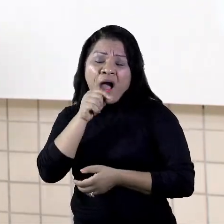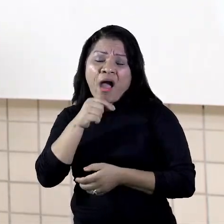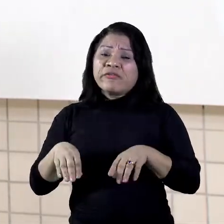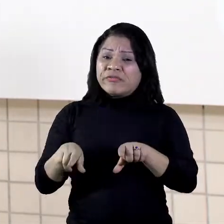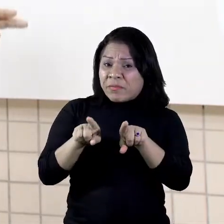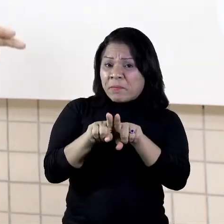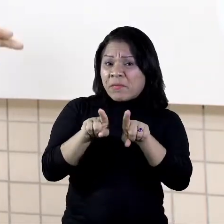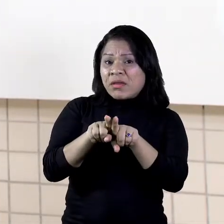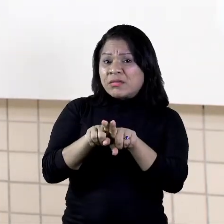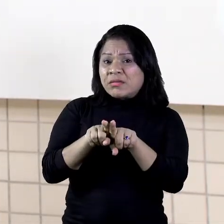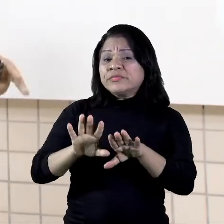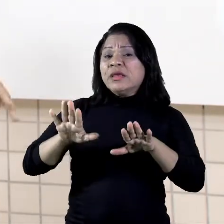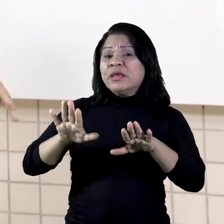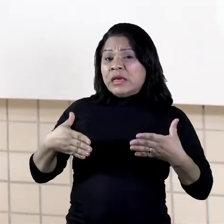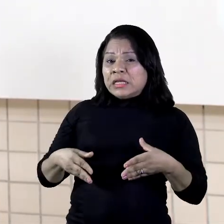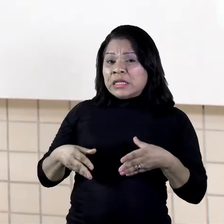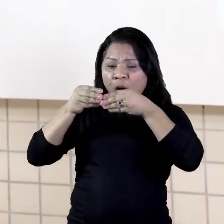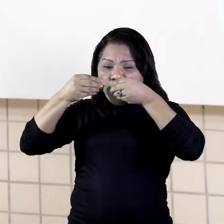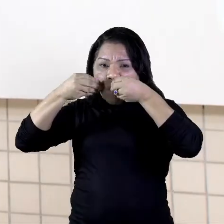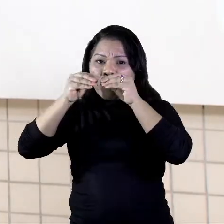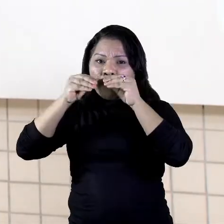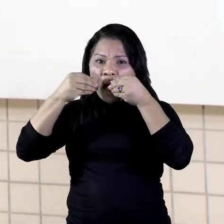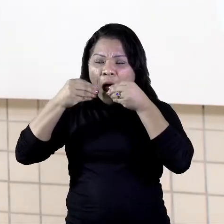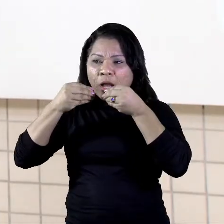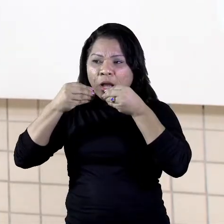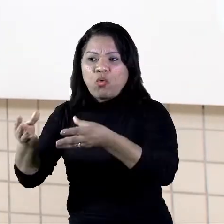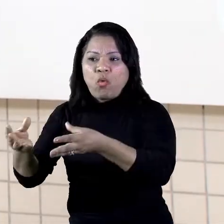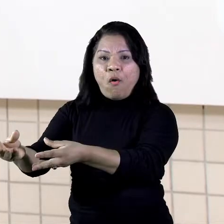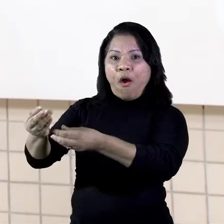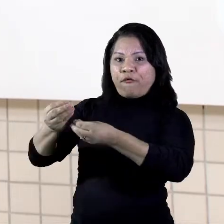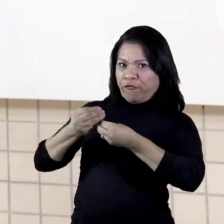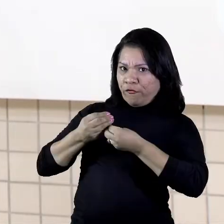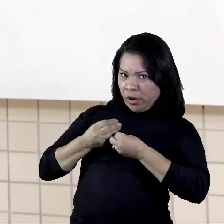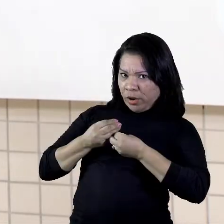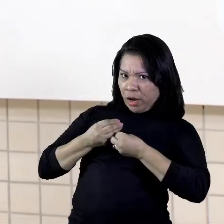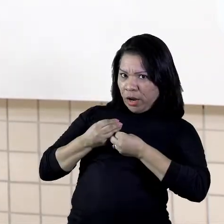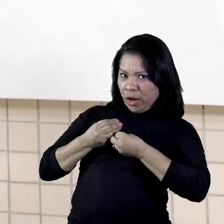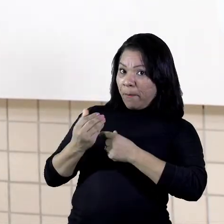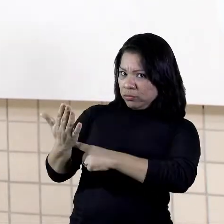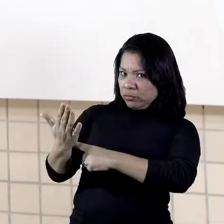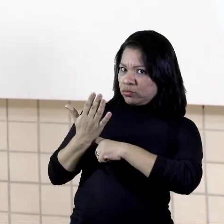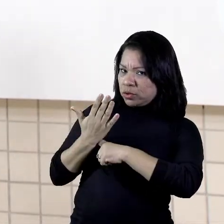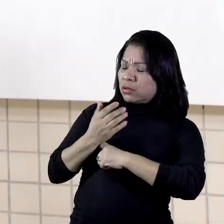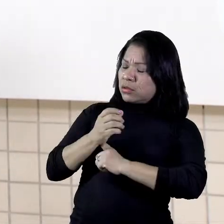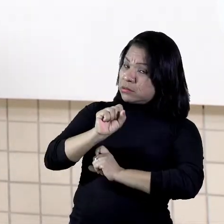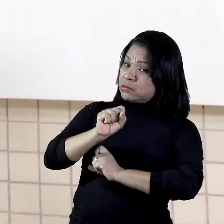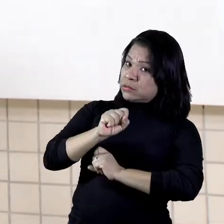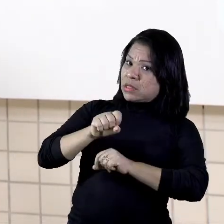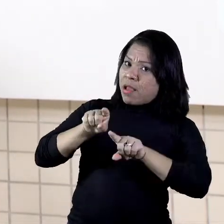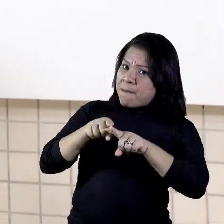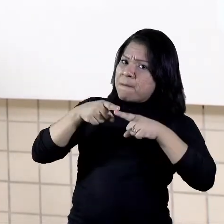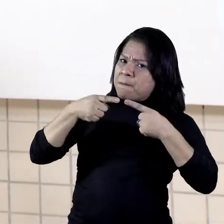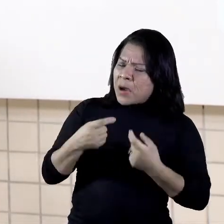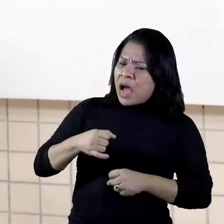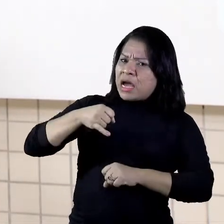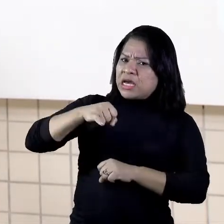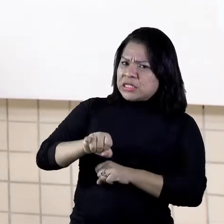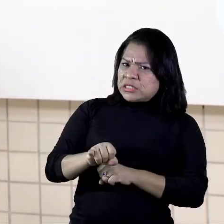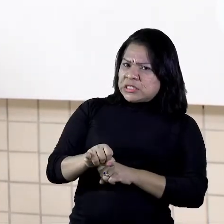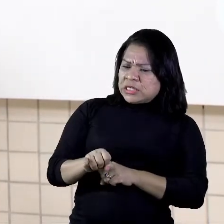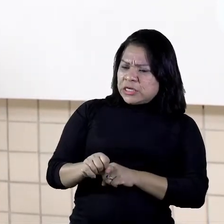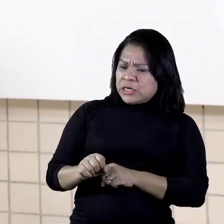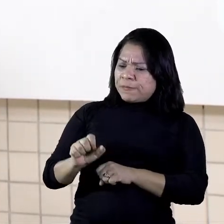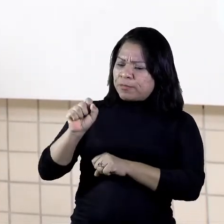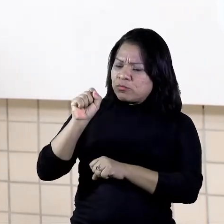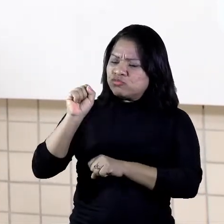ele veio para nos ajudar? Veio. Mas, se for jogado de qualquer maneira, vai